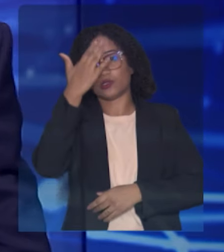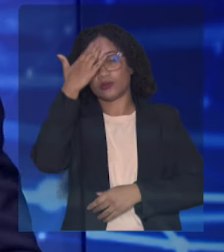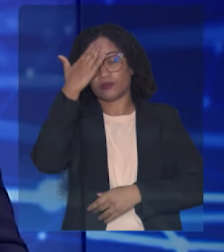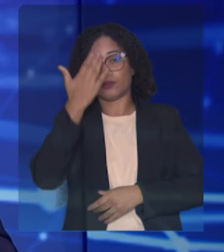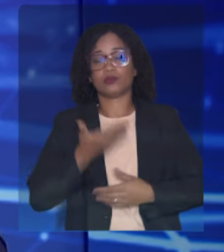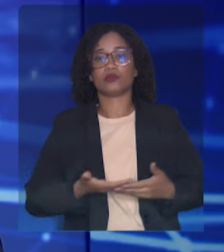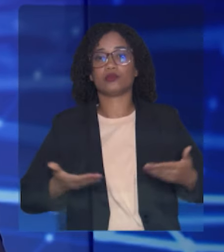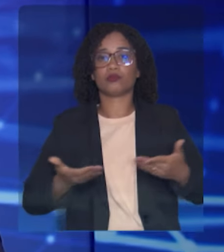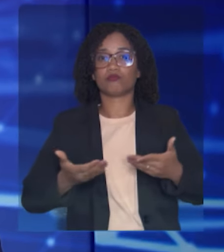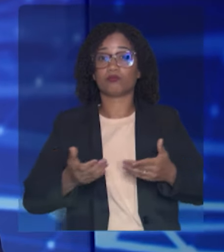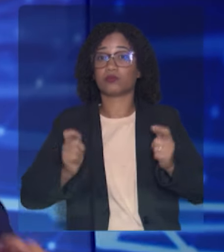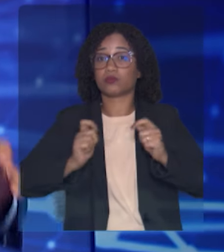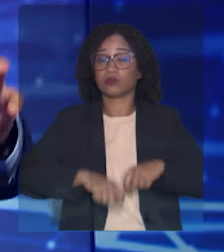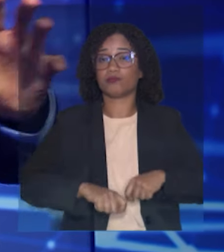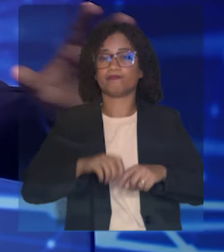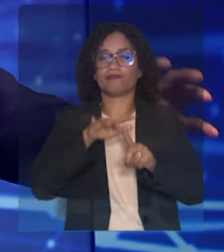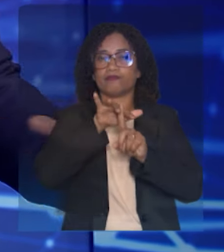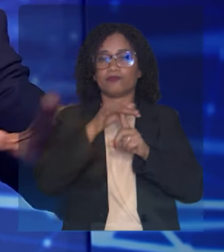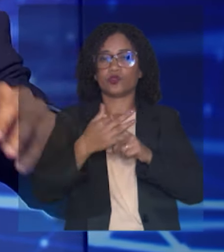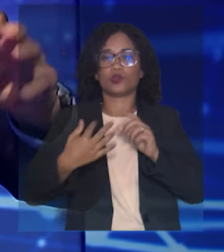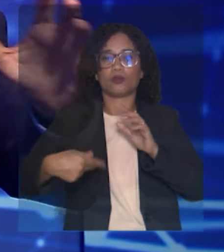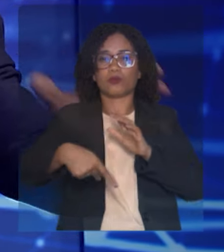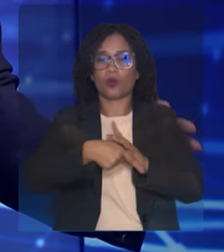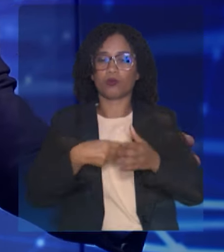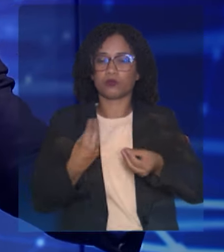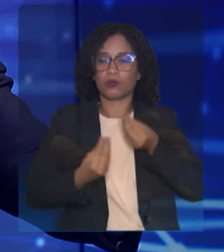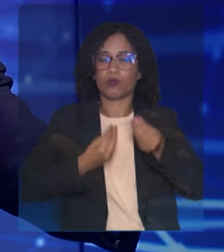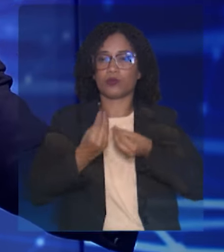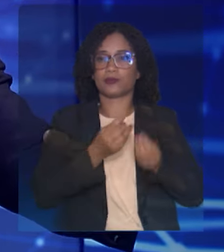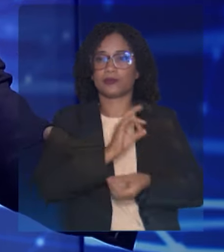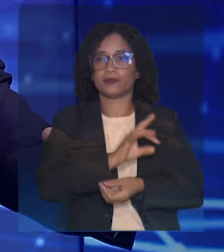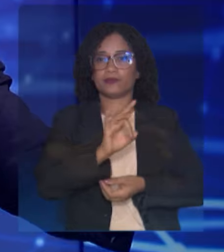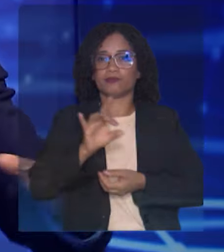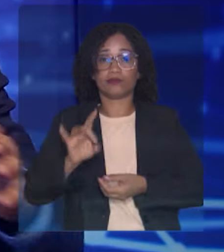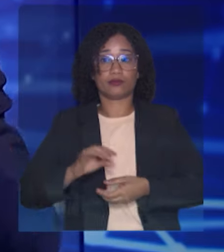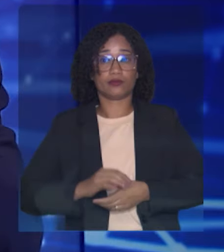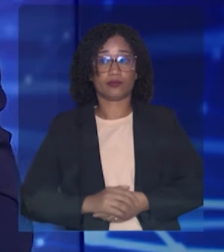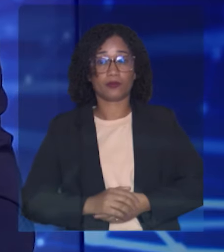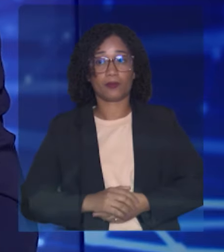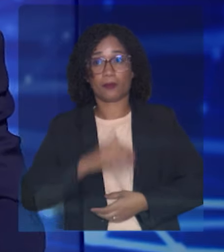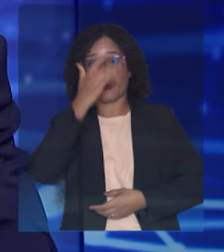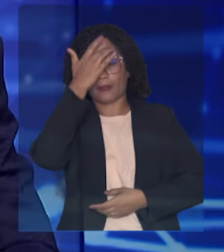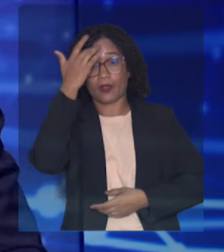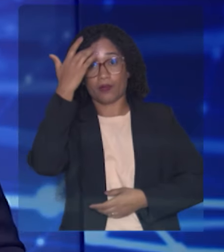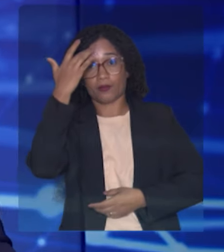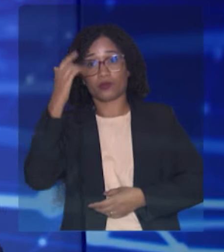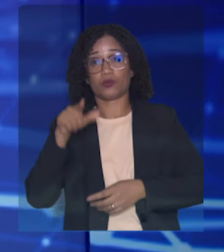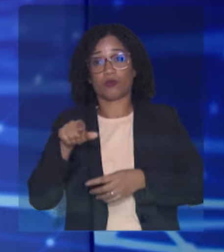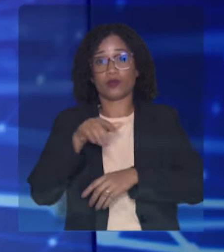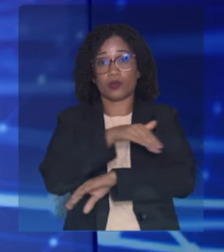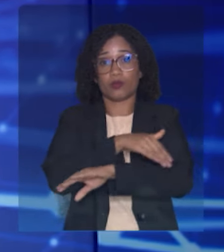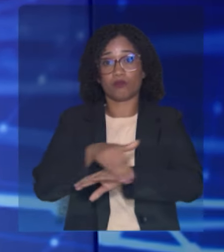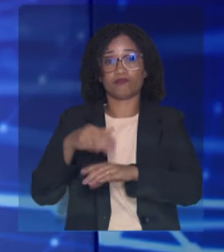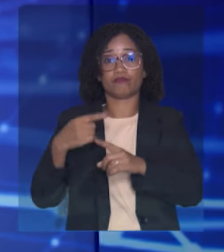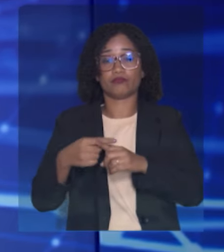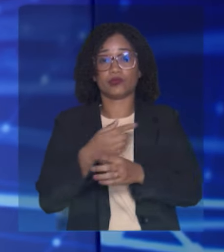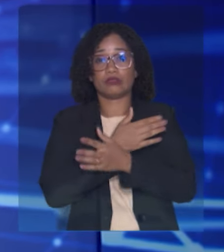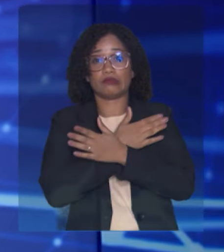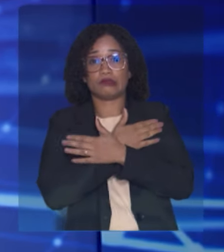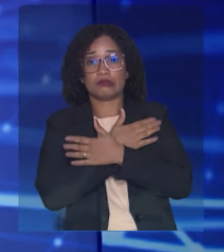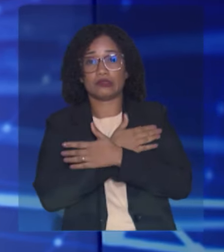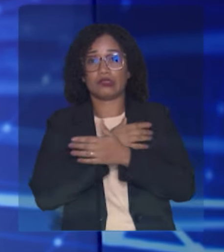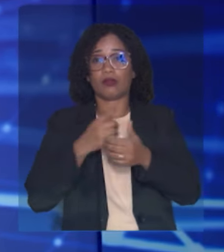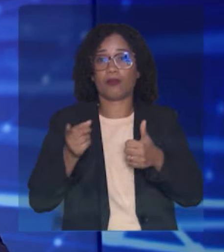o estágio em que está cada um. Quando a pessoa está em situação de rua, porque está desempregada, a primeira porta de entrada é a unidade de acolhimento.